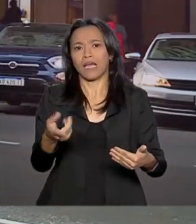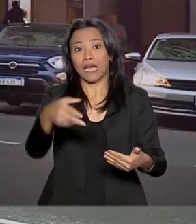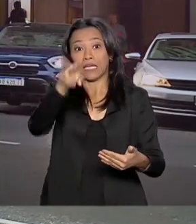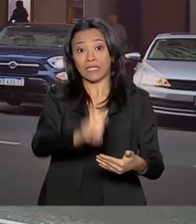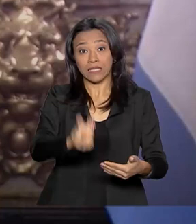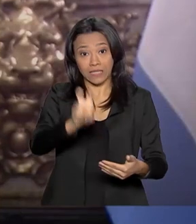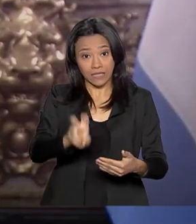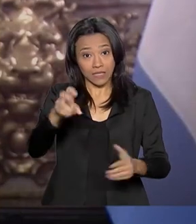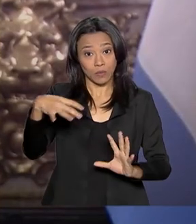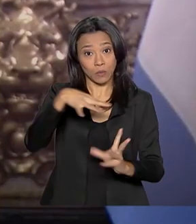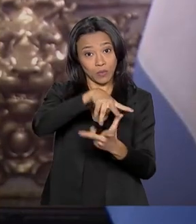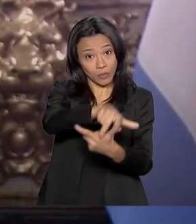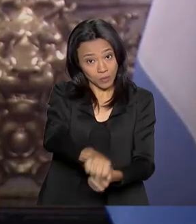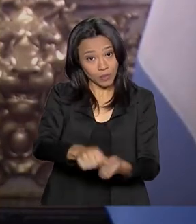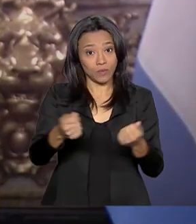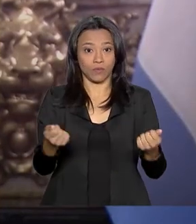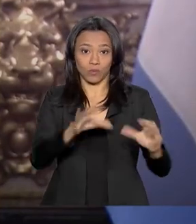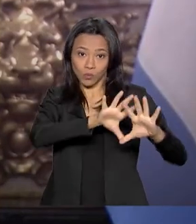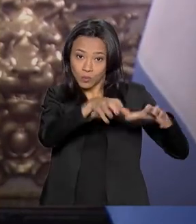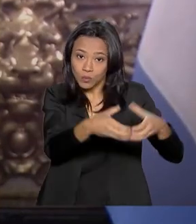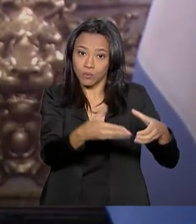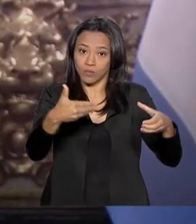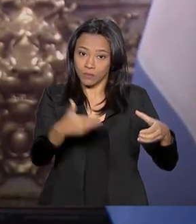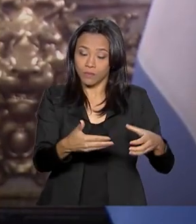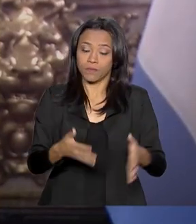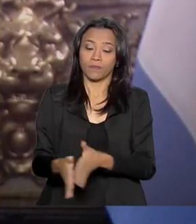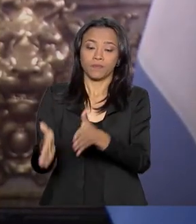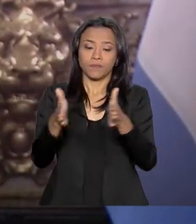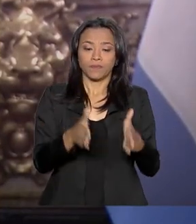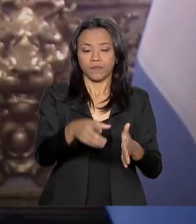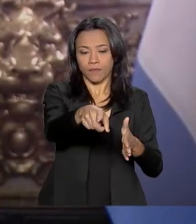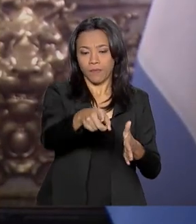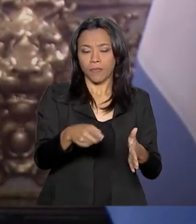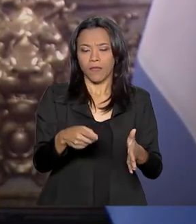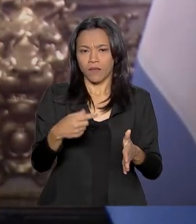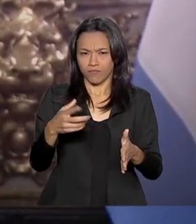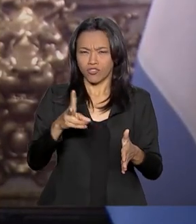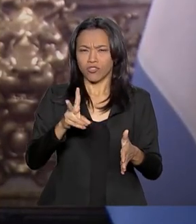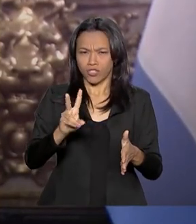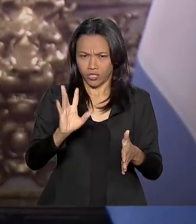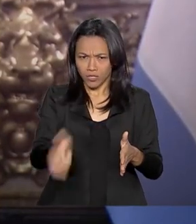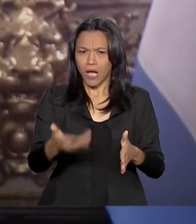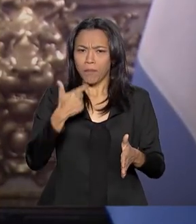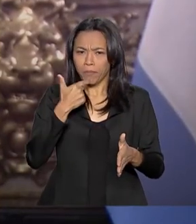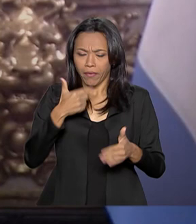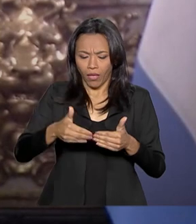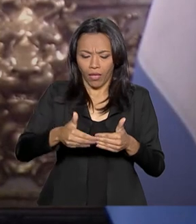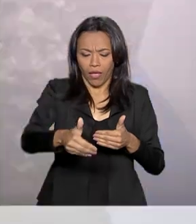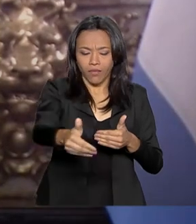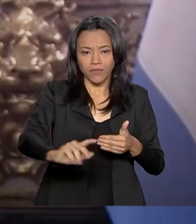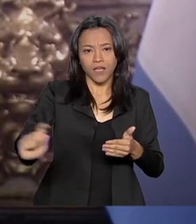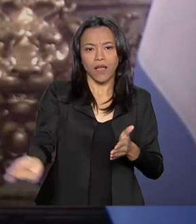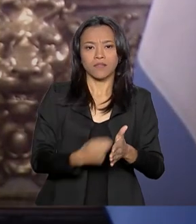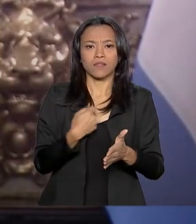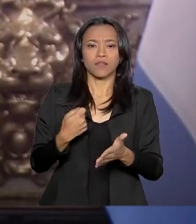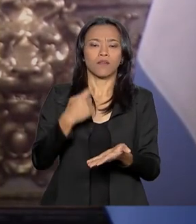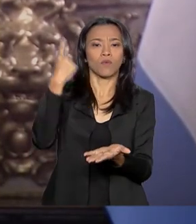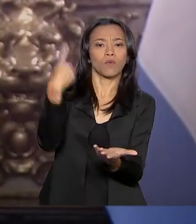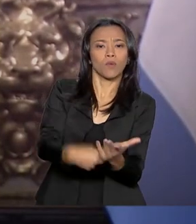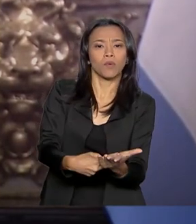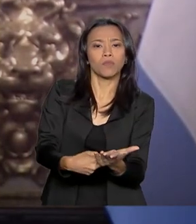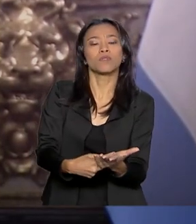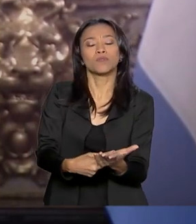economia do mundo. Estamos na eminência de assinar o acordo do MECOSUL com União Europeia e nós aqui,